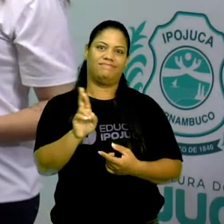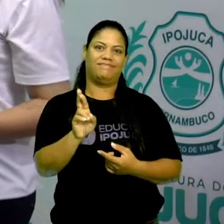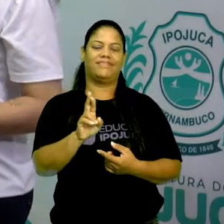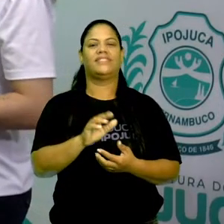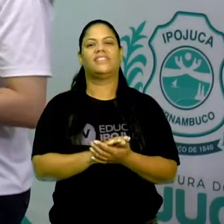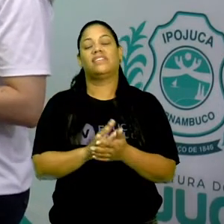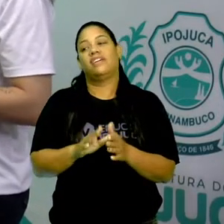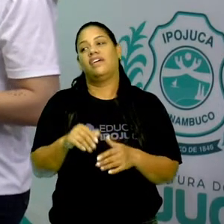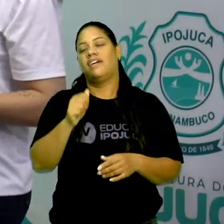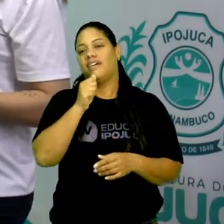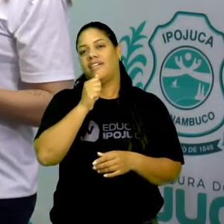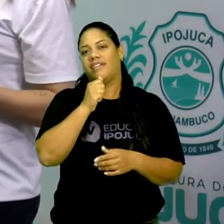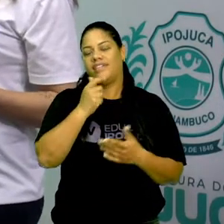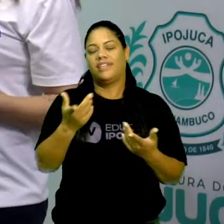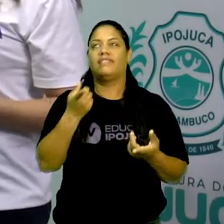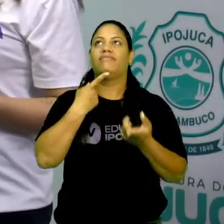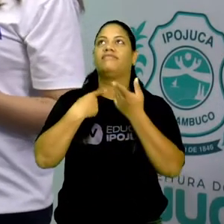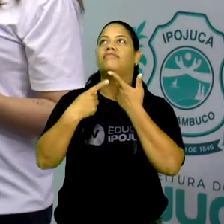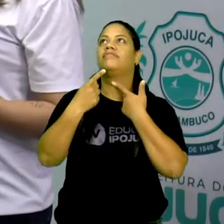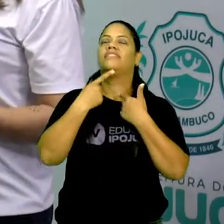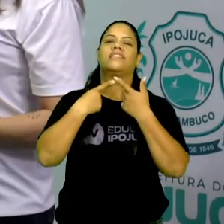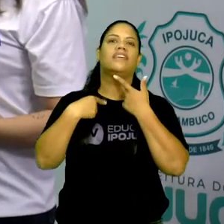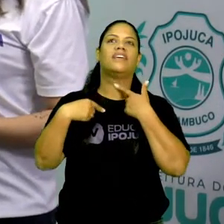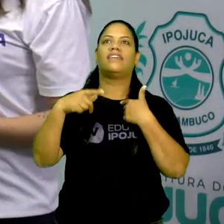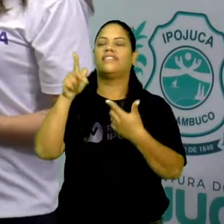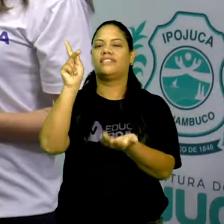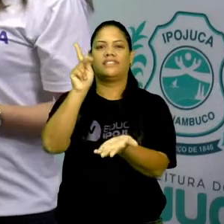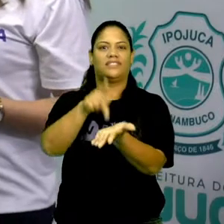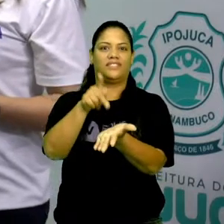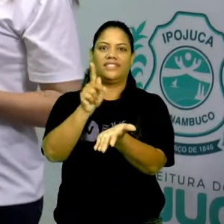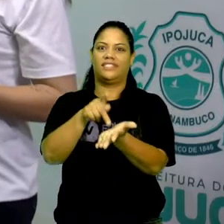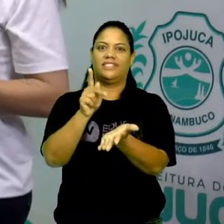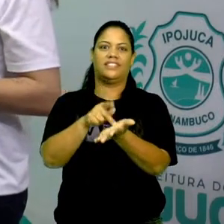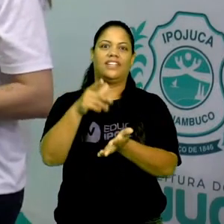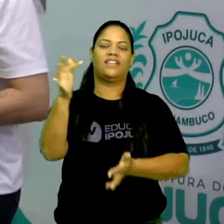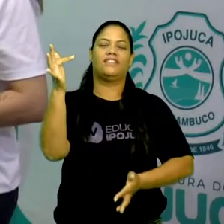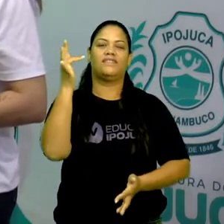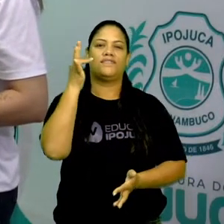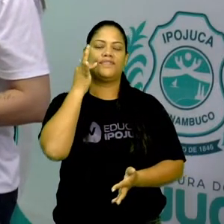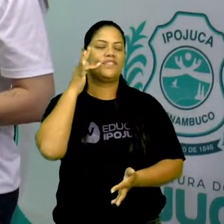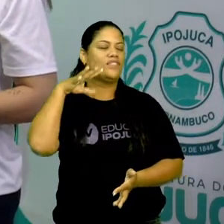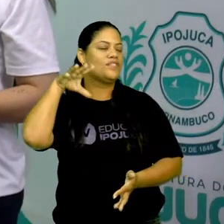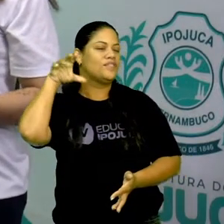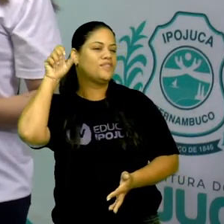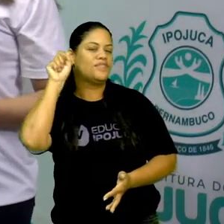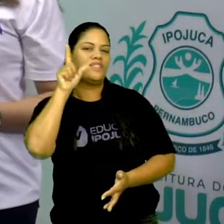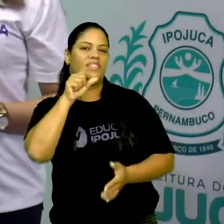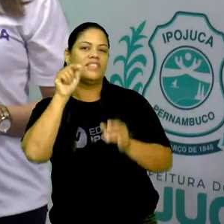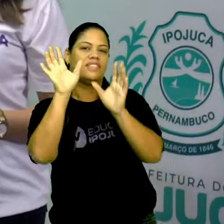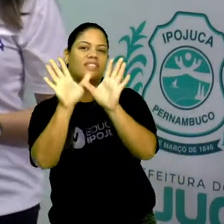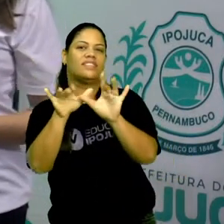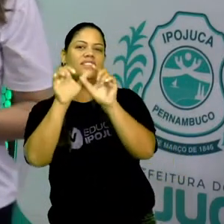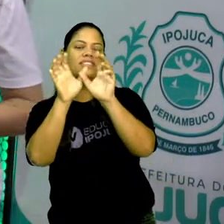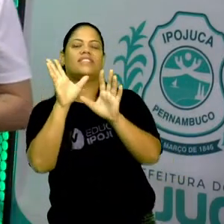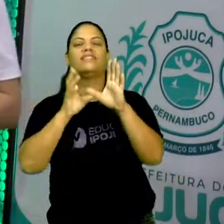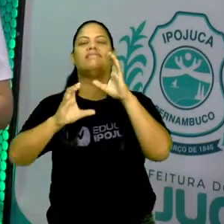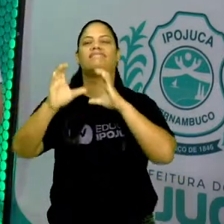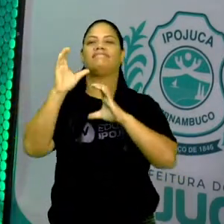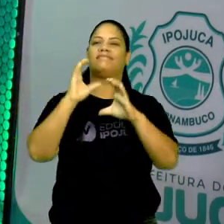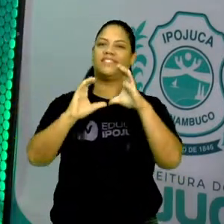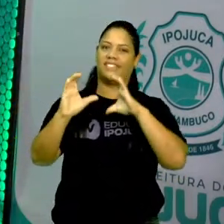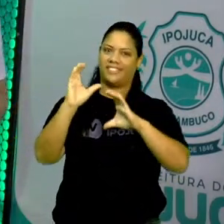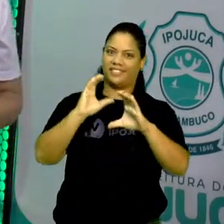Ai, quem me dera chupar uma carambola de verdade, e ouvi um sabiá com certidão de idade.